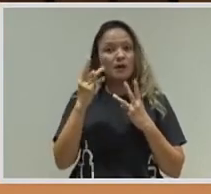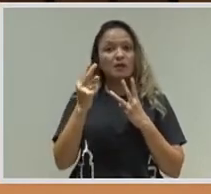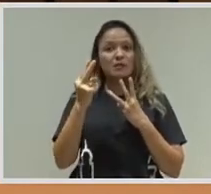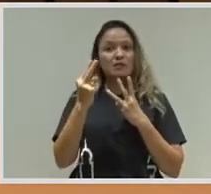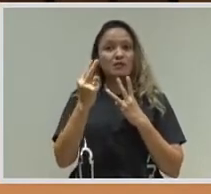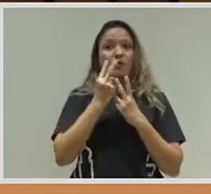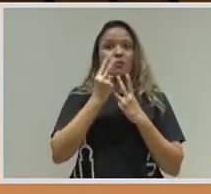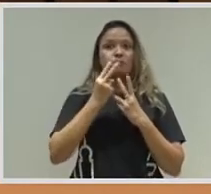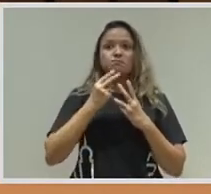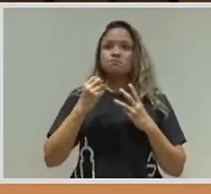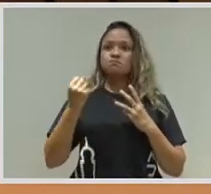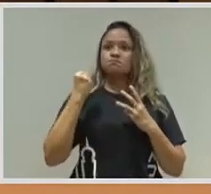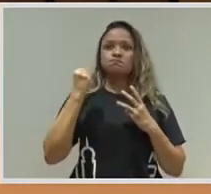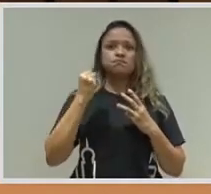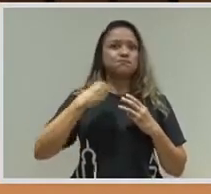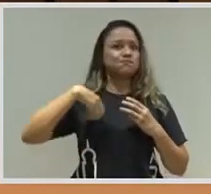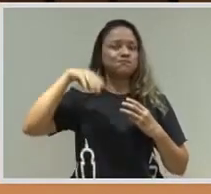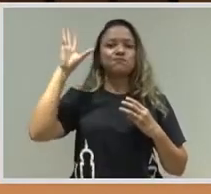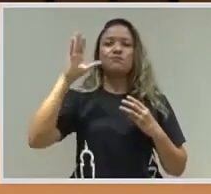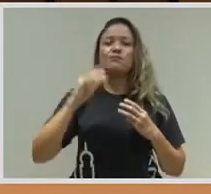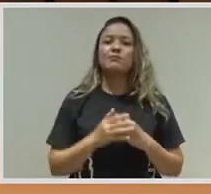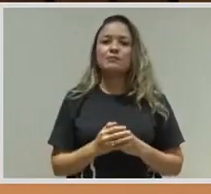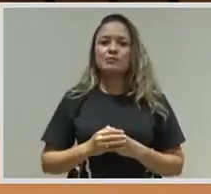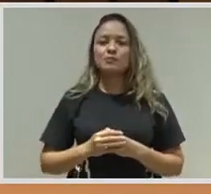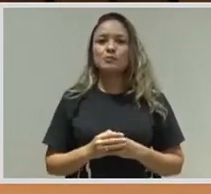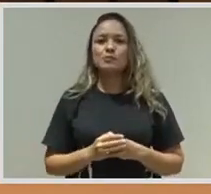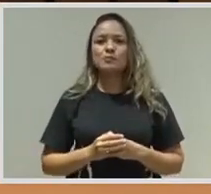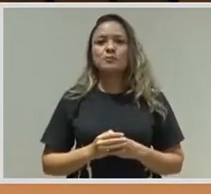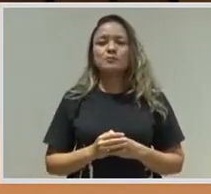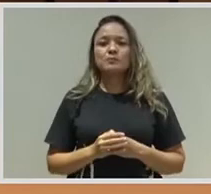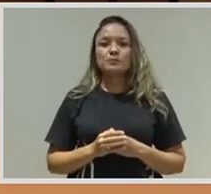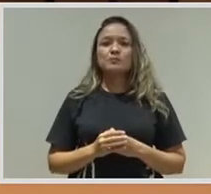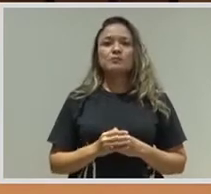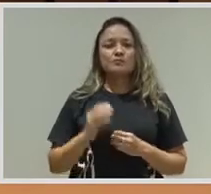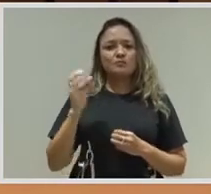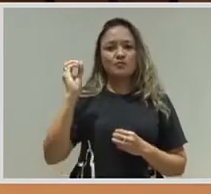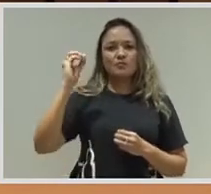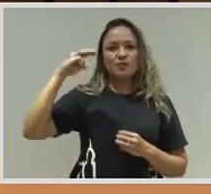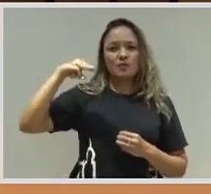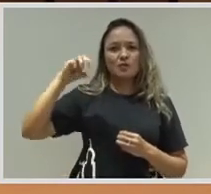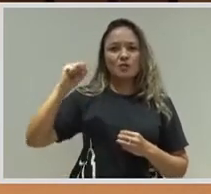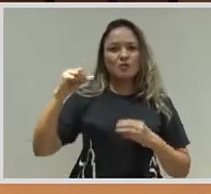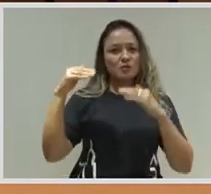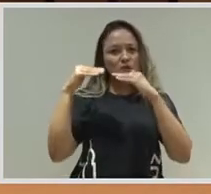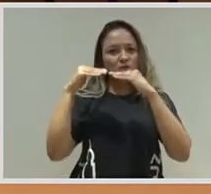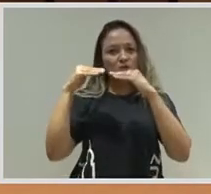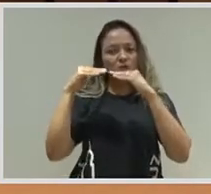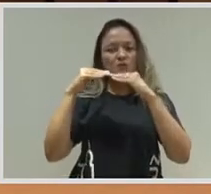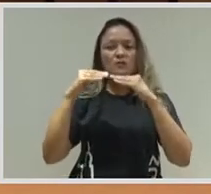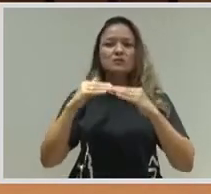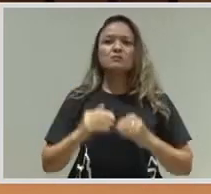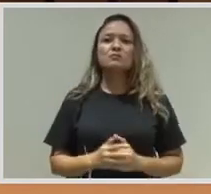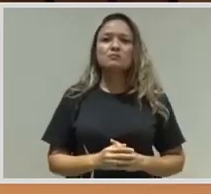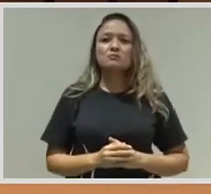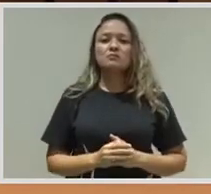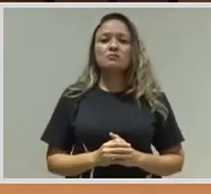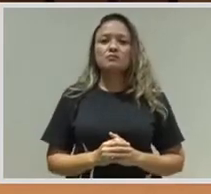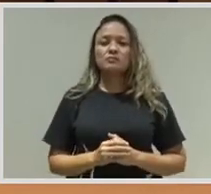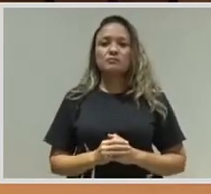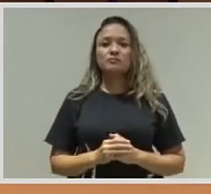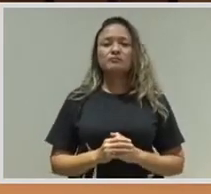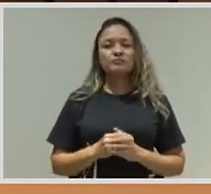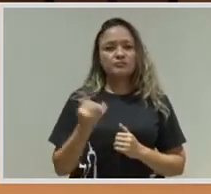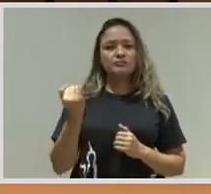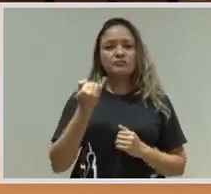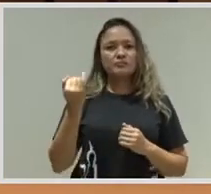intervalo, corroborado aí pelas agências internacionais, pela Organização Mundial de Saúde. Então, acho que é